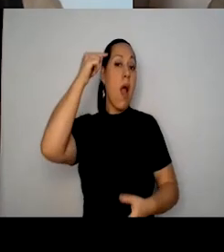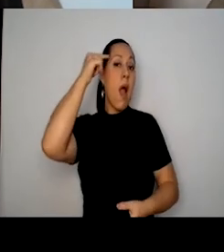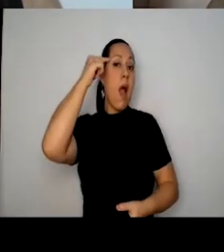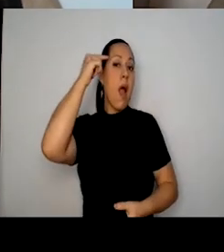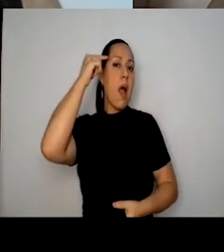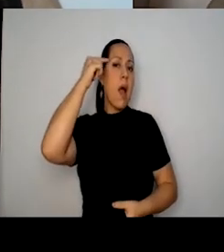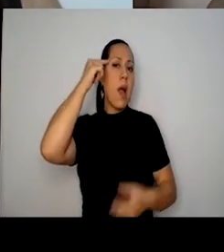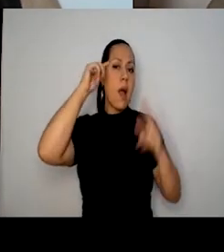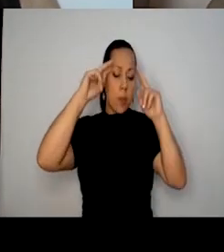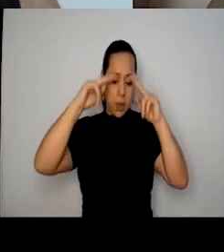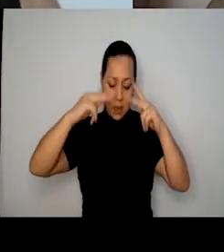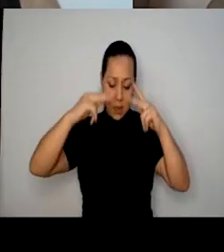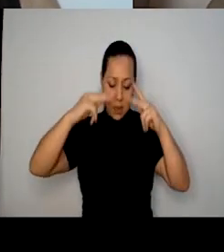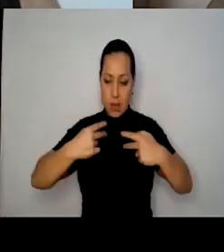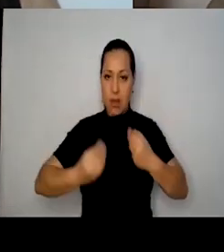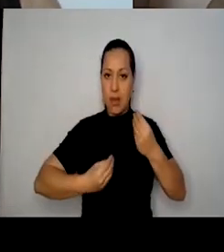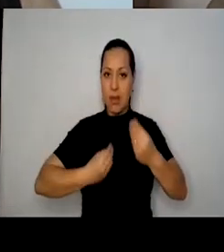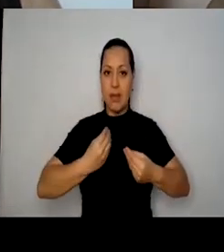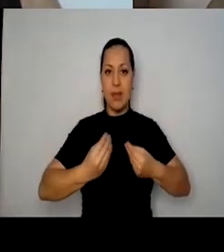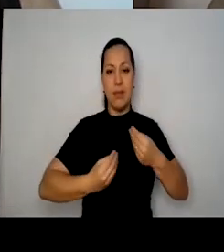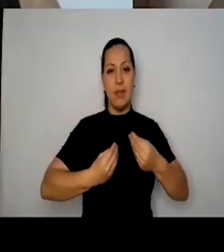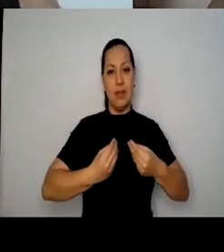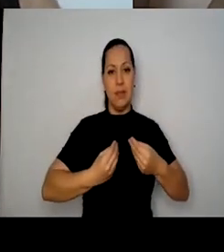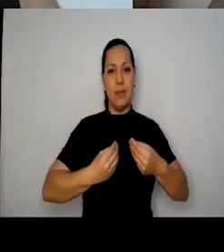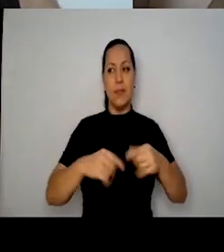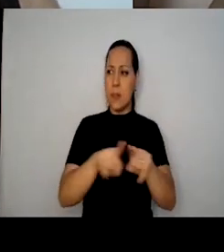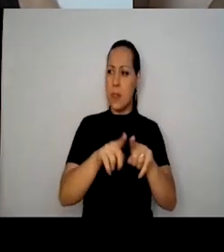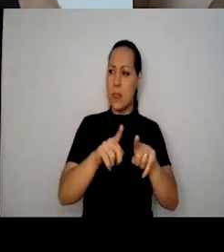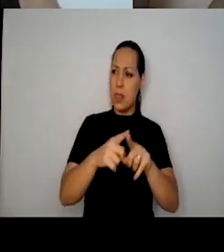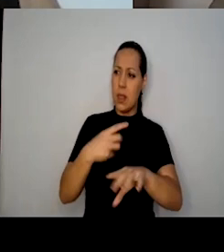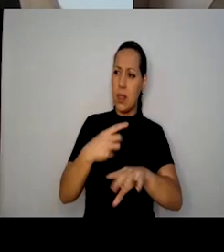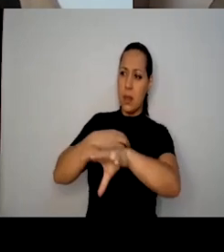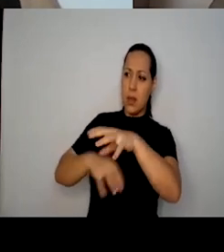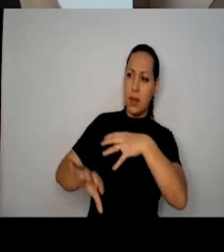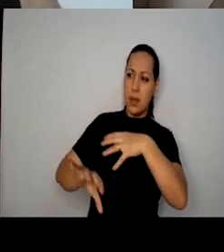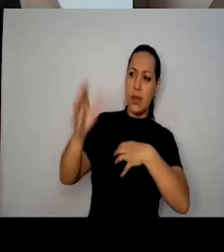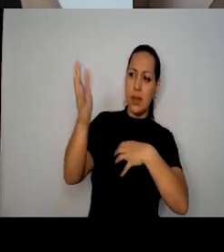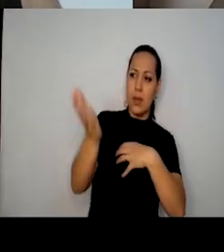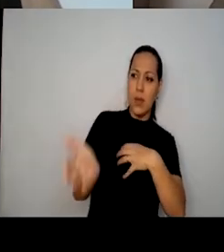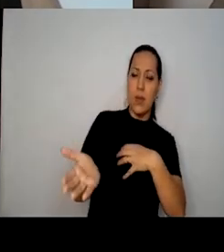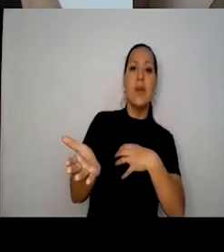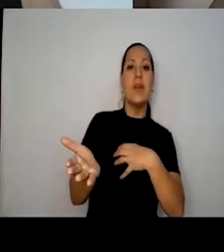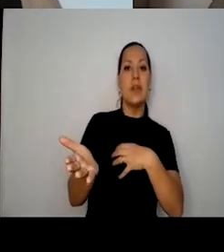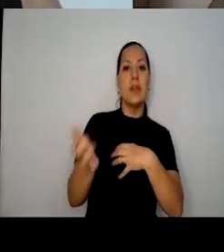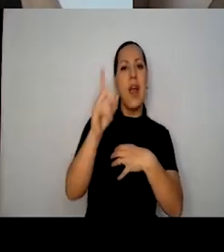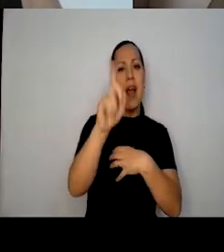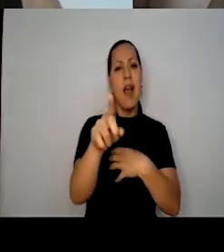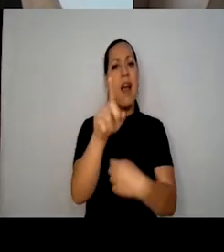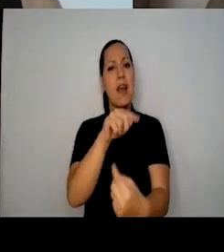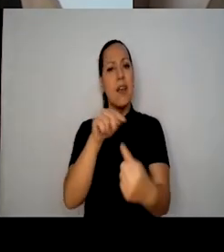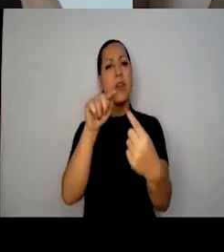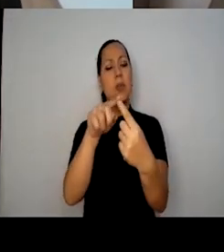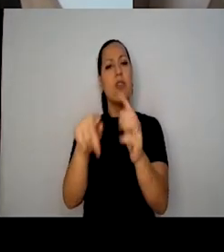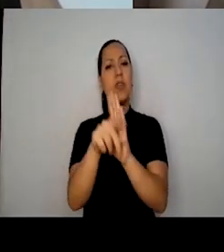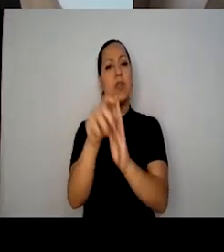si mesmo e sobre o outro. esta é a função social